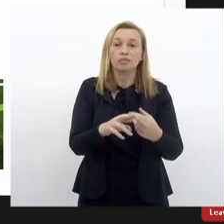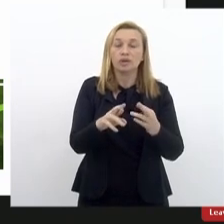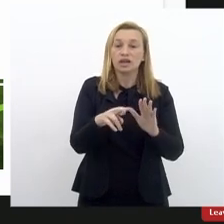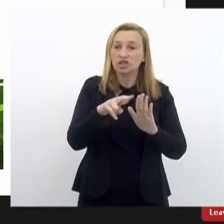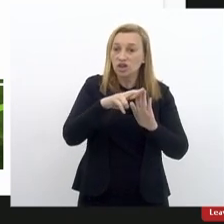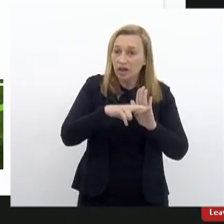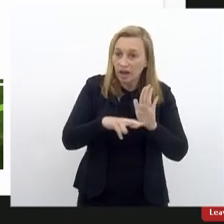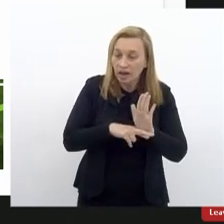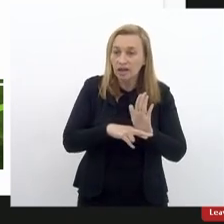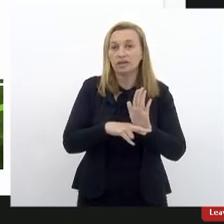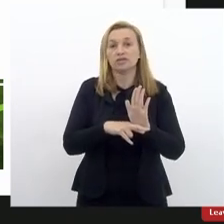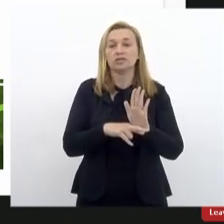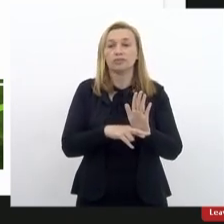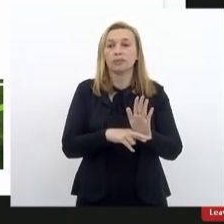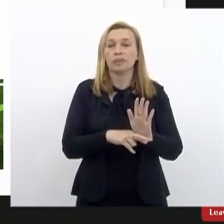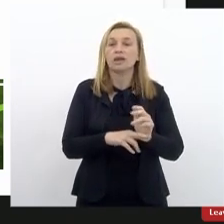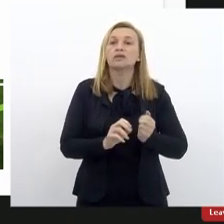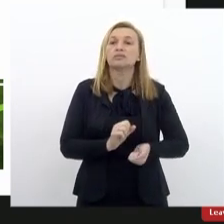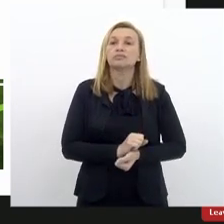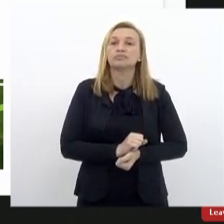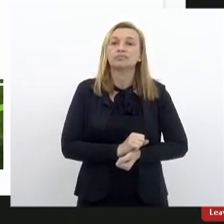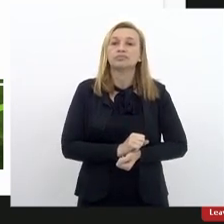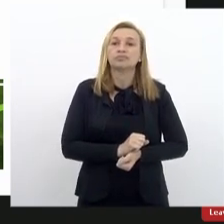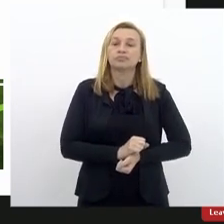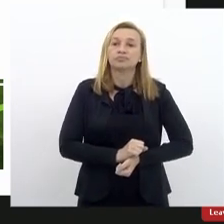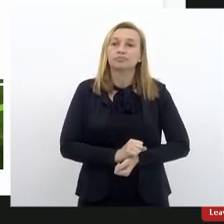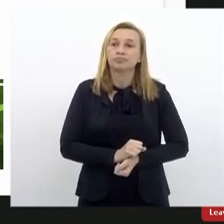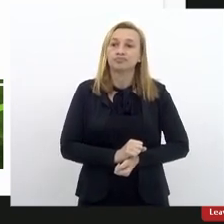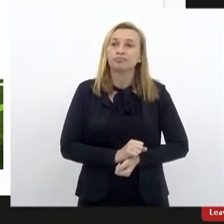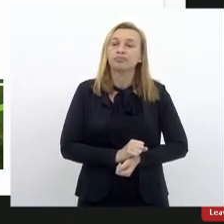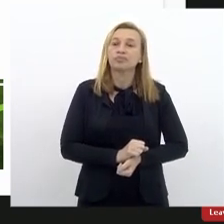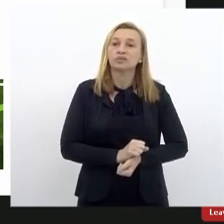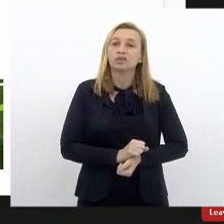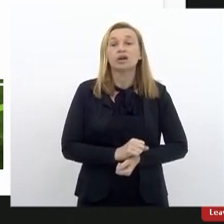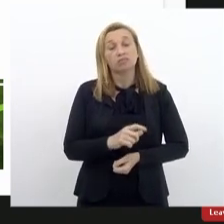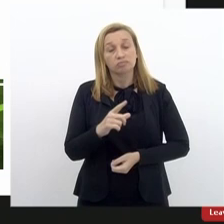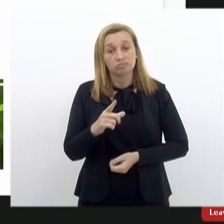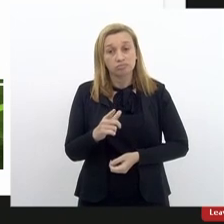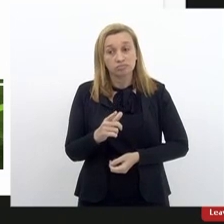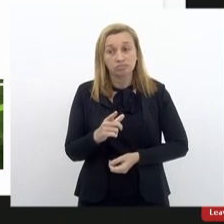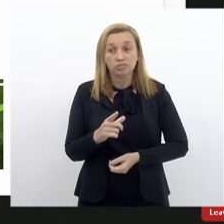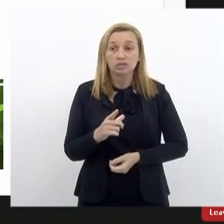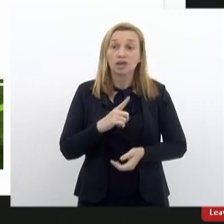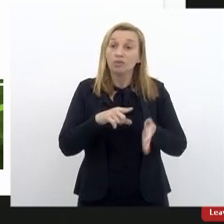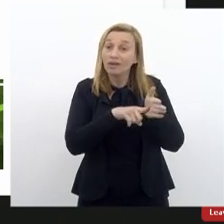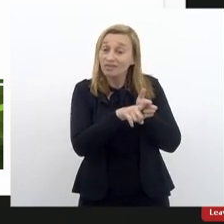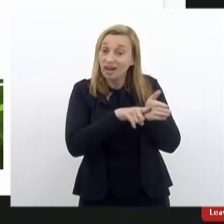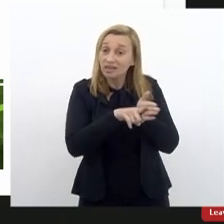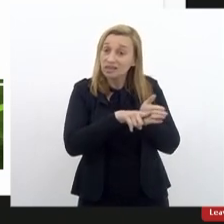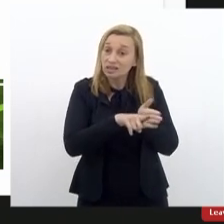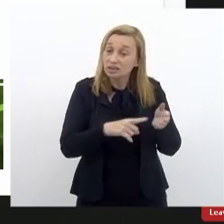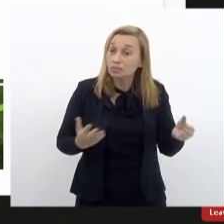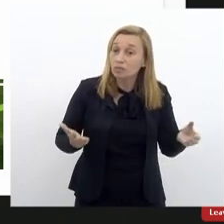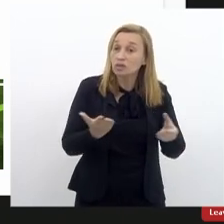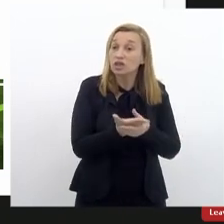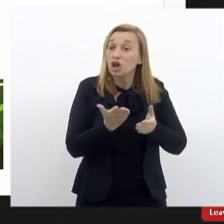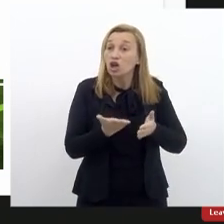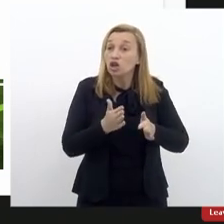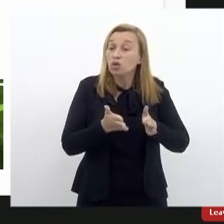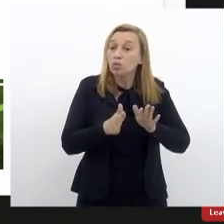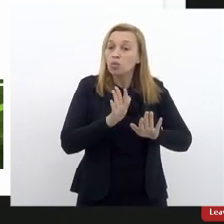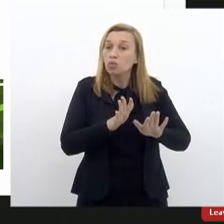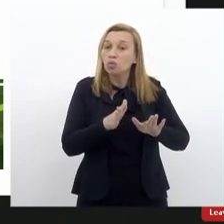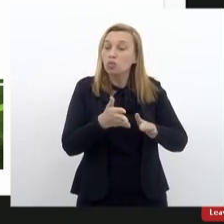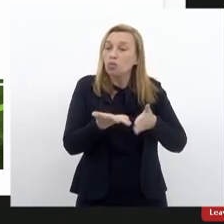pela questão recursal e consultiva. E a gente ainda tem a análise de processos que cuidam da